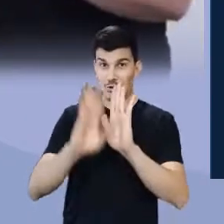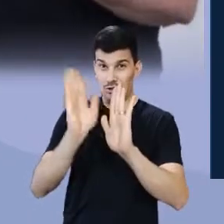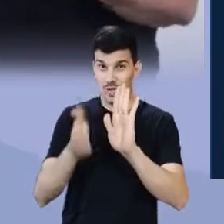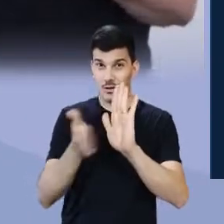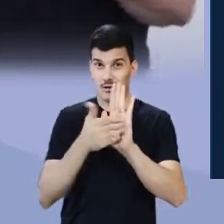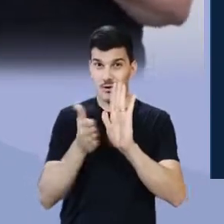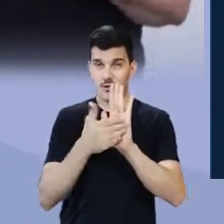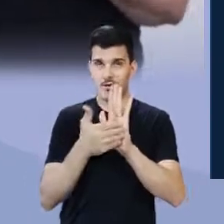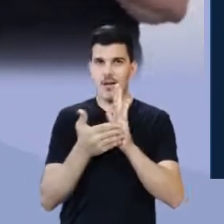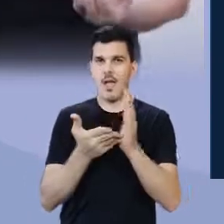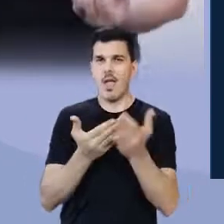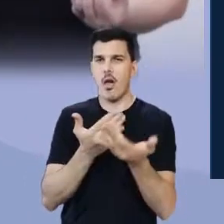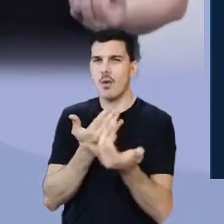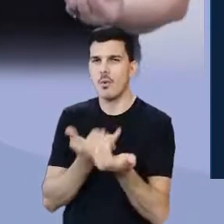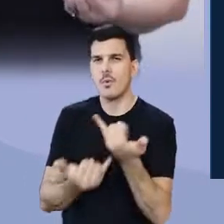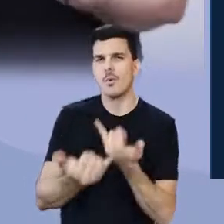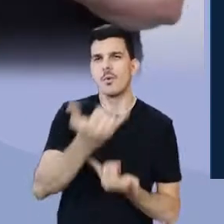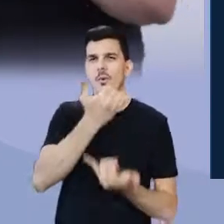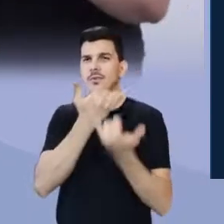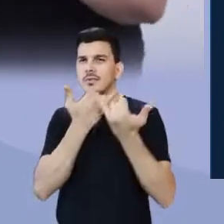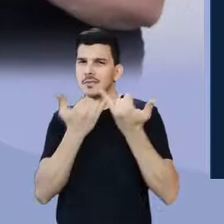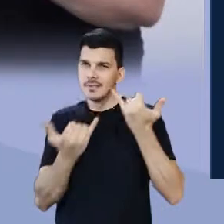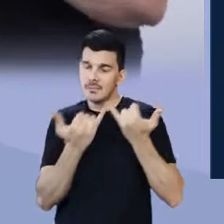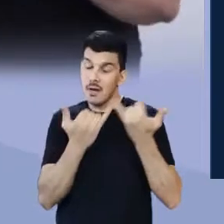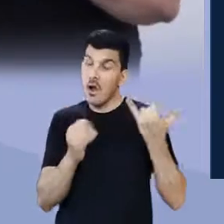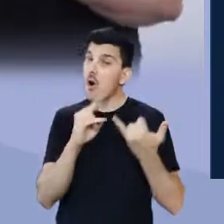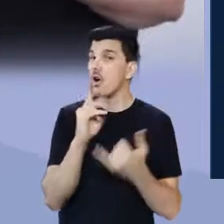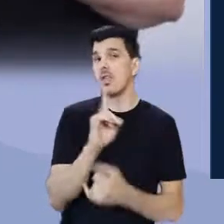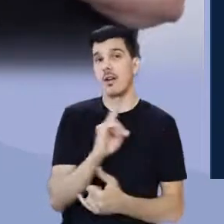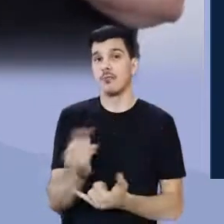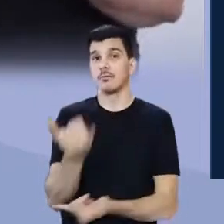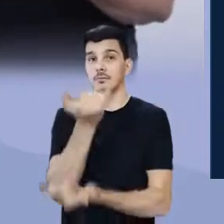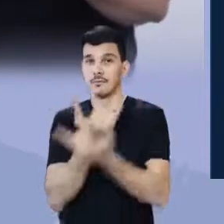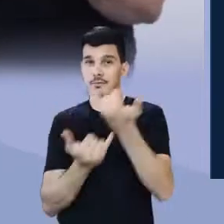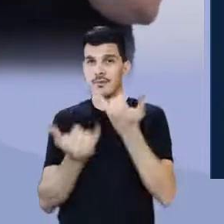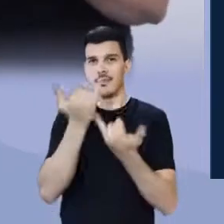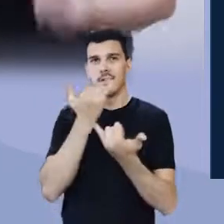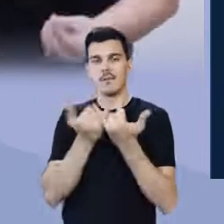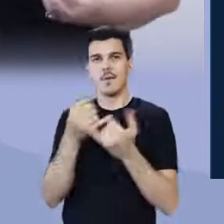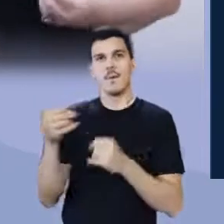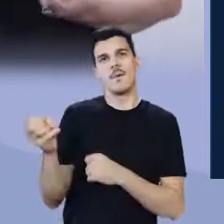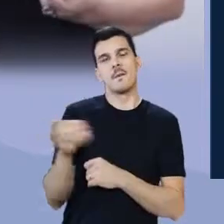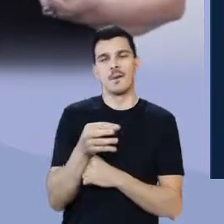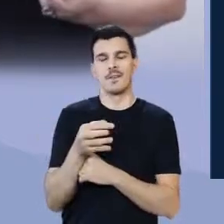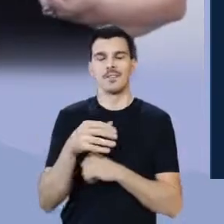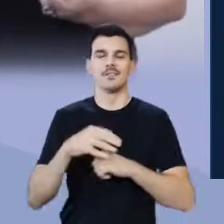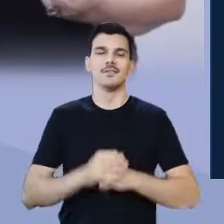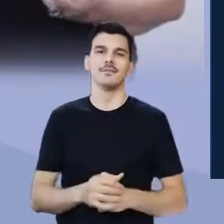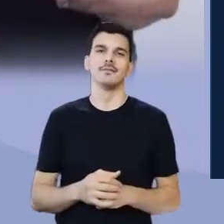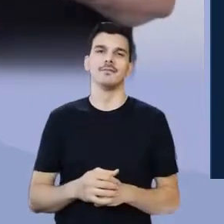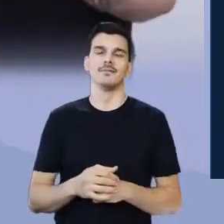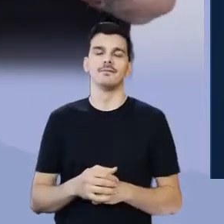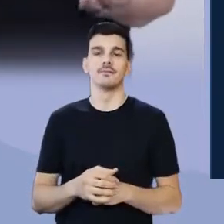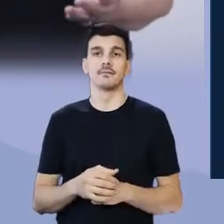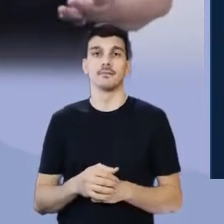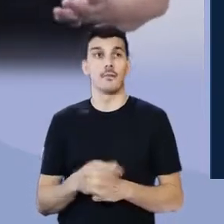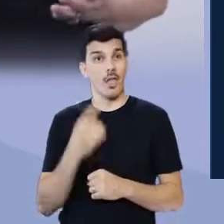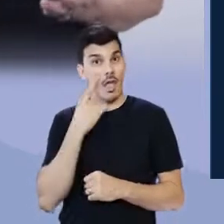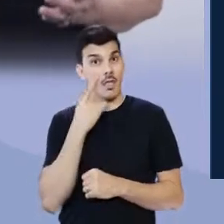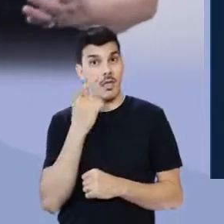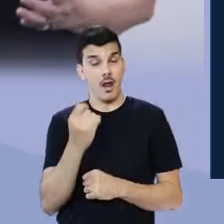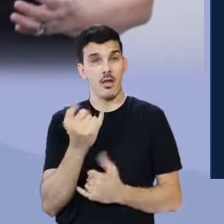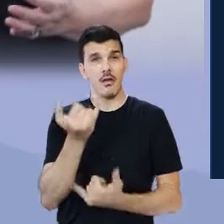um outro autor, uma outra obra, atualizando-a. O único